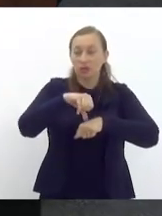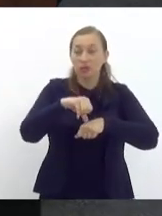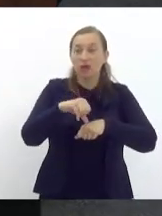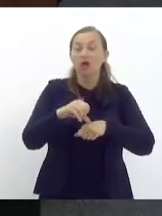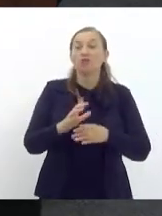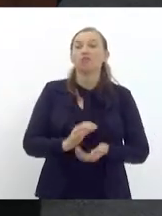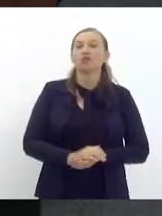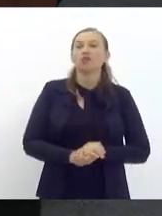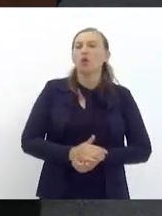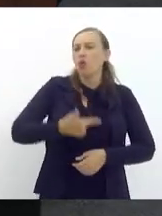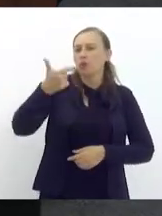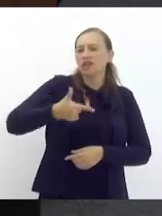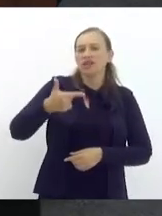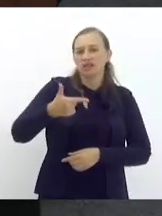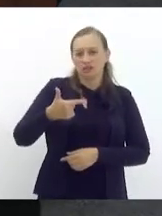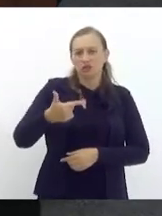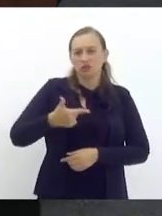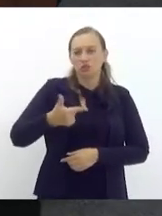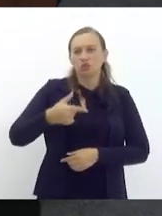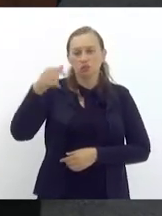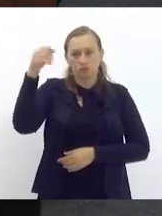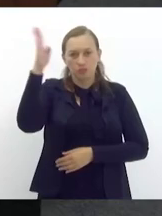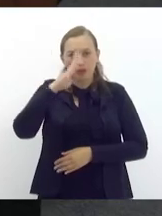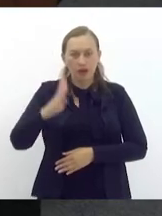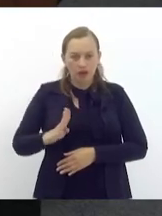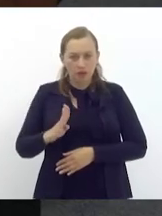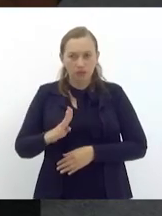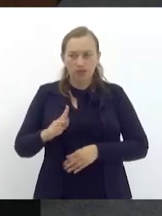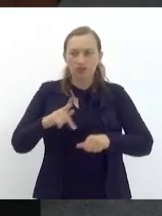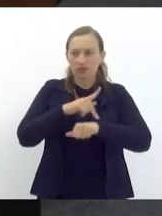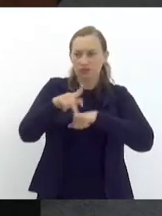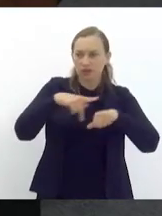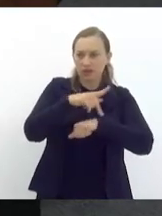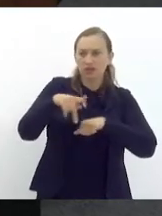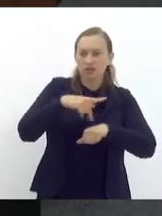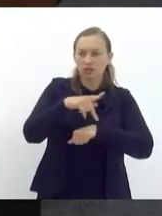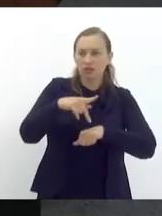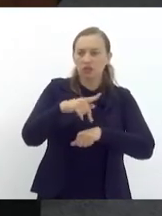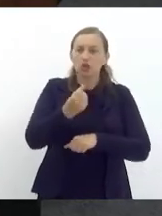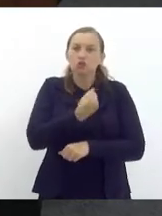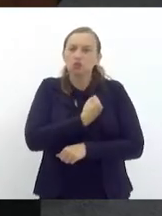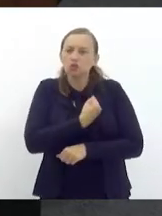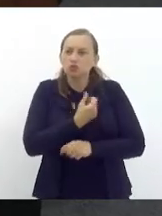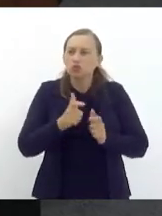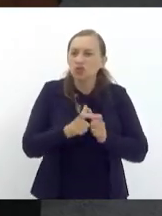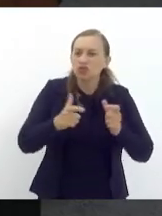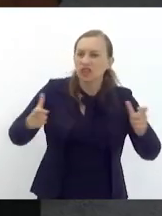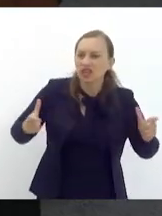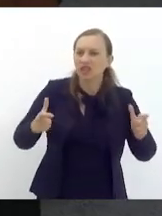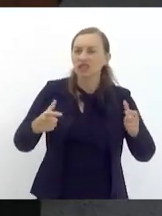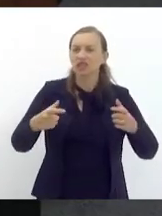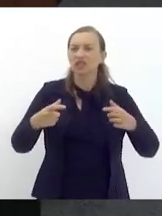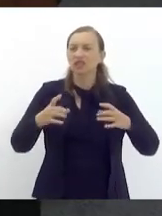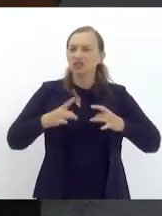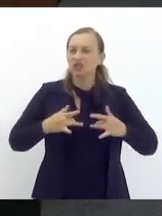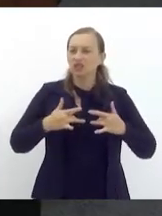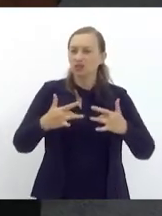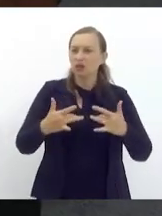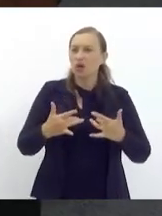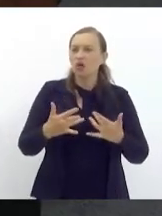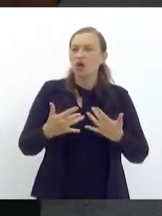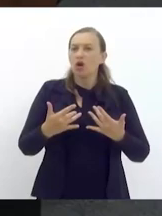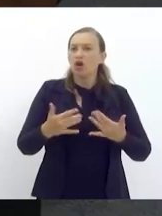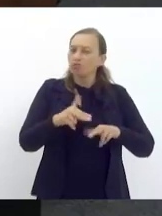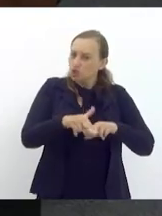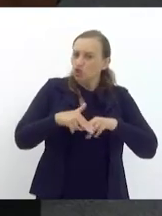o segundo país do mundo que efetua o maior número de transplantes ou seja é um motivo de